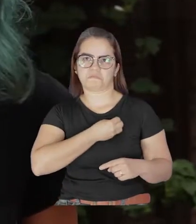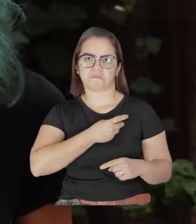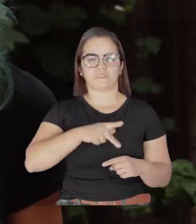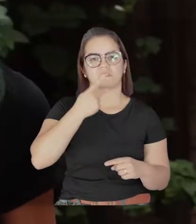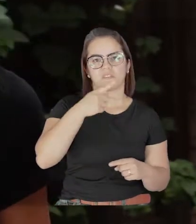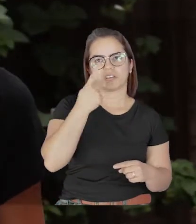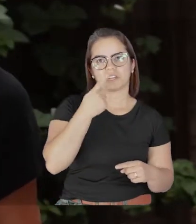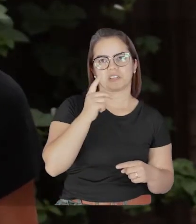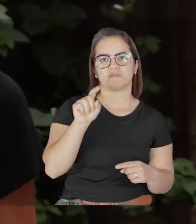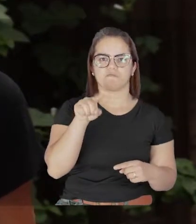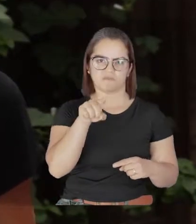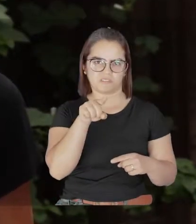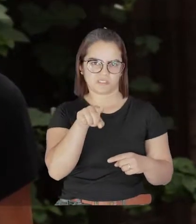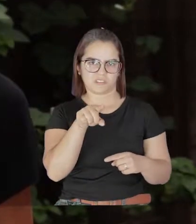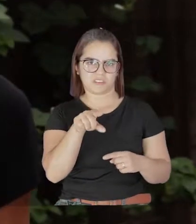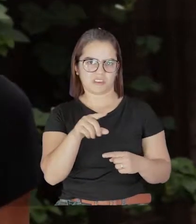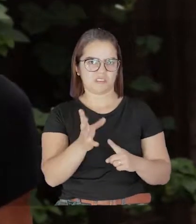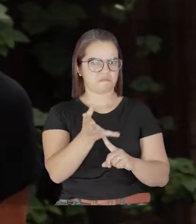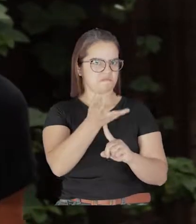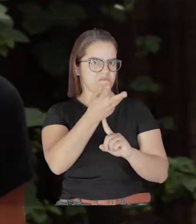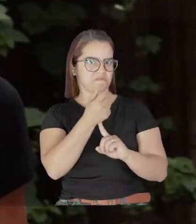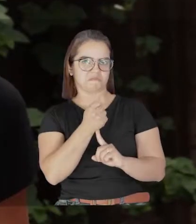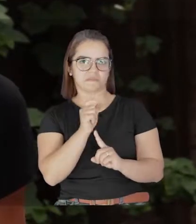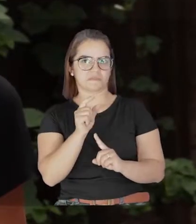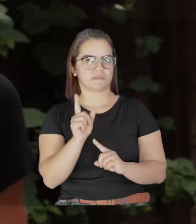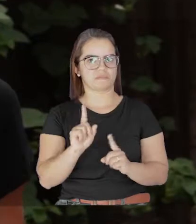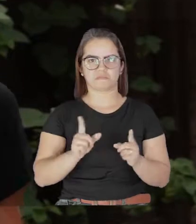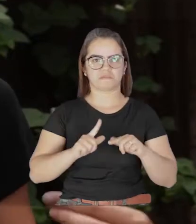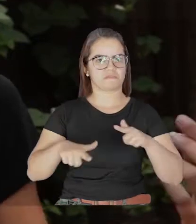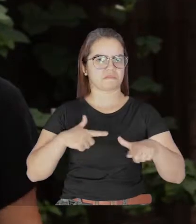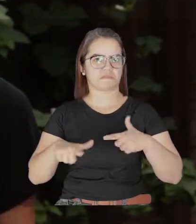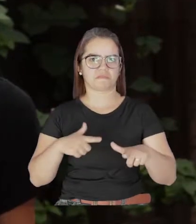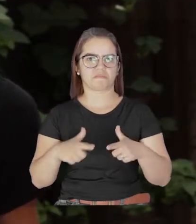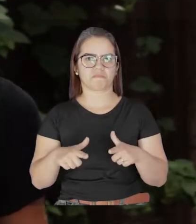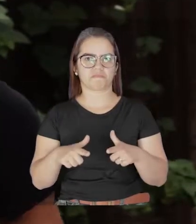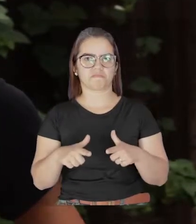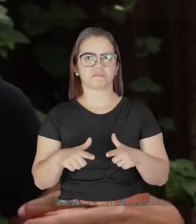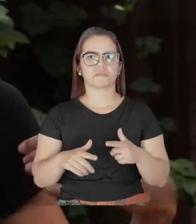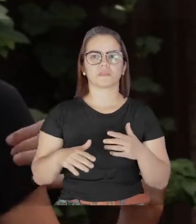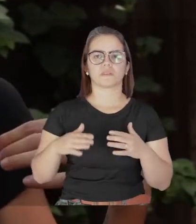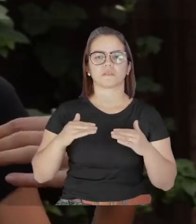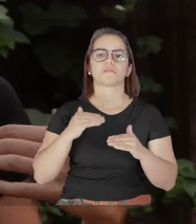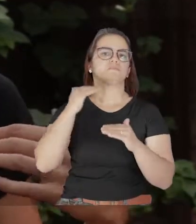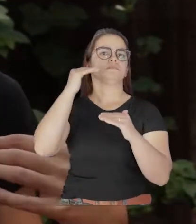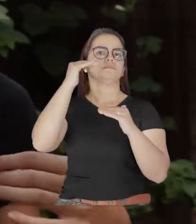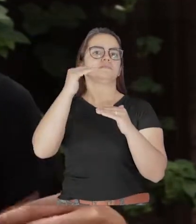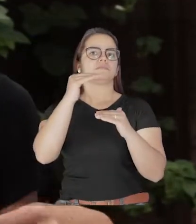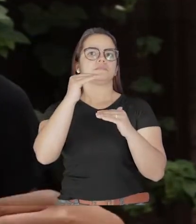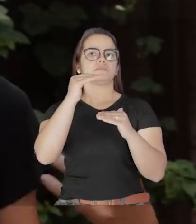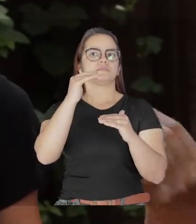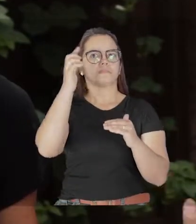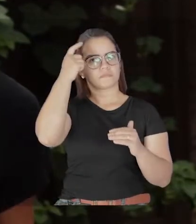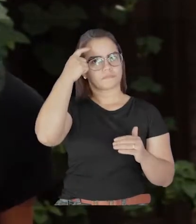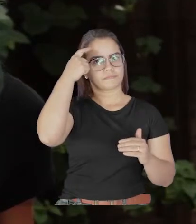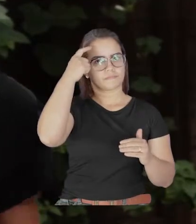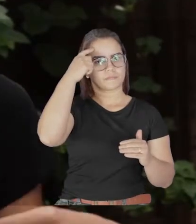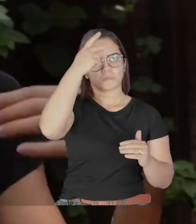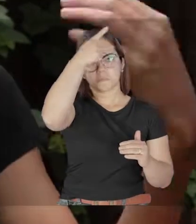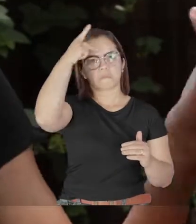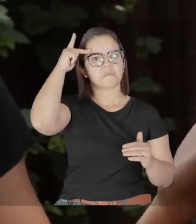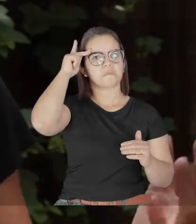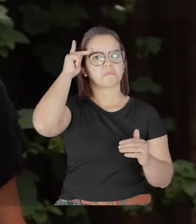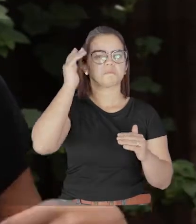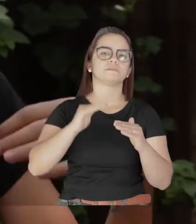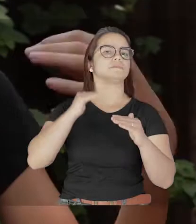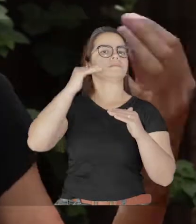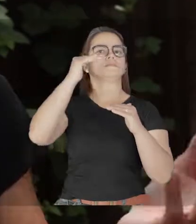falar, poxa, mas você é um artista, mas artista não é isso. Artista é uma pessoa grande. As pessoas pensam em uma pessoa grande, que já tem